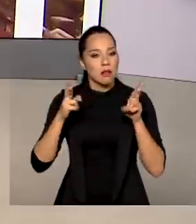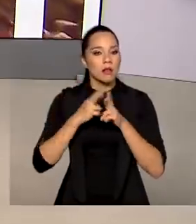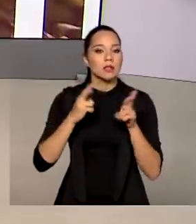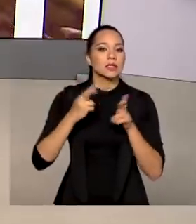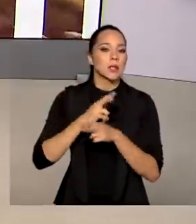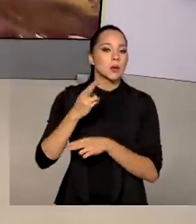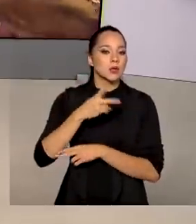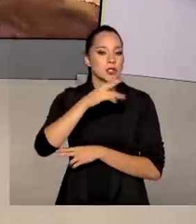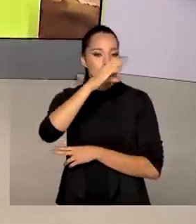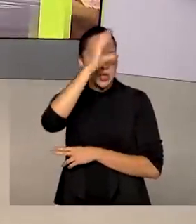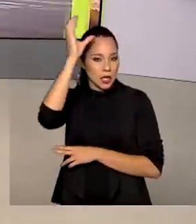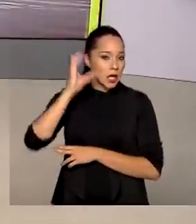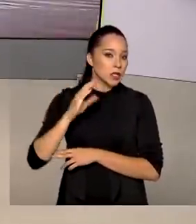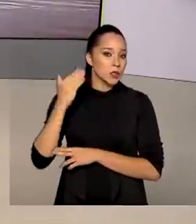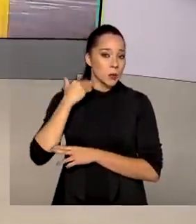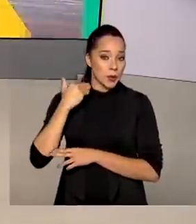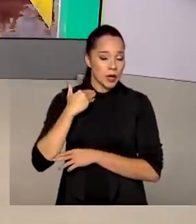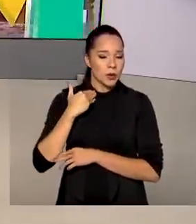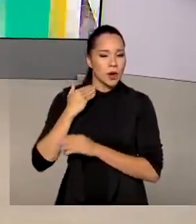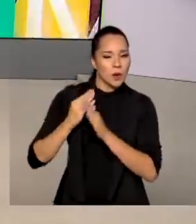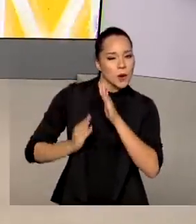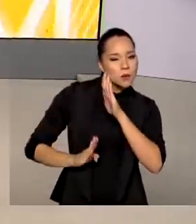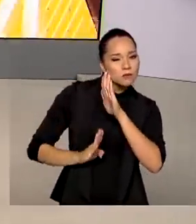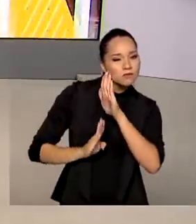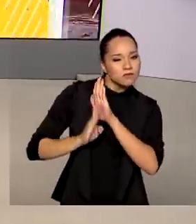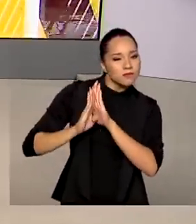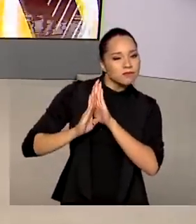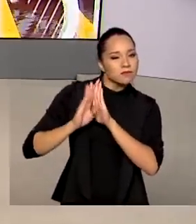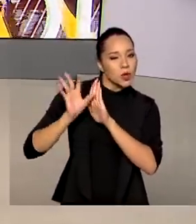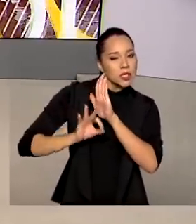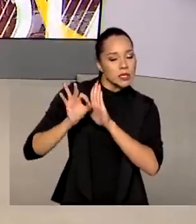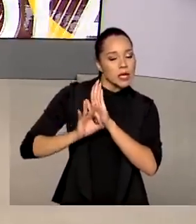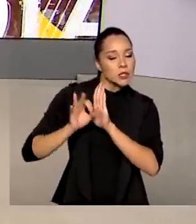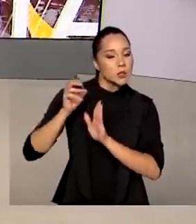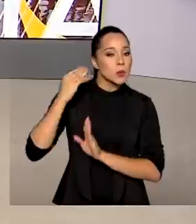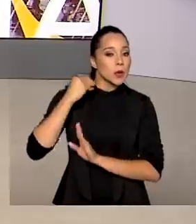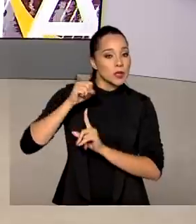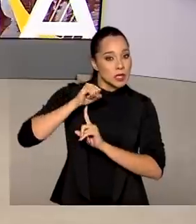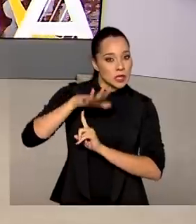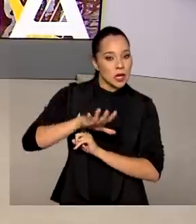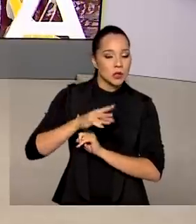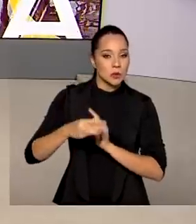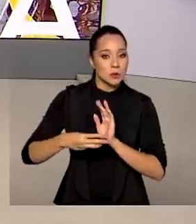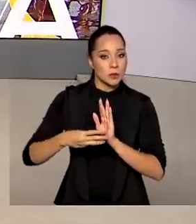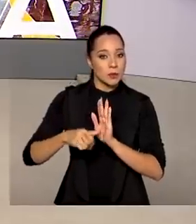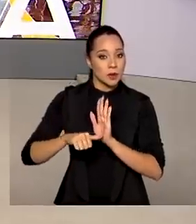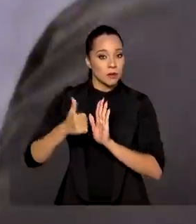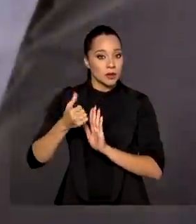clientes. É o que mostra o ranking do Banco Central referente ao primeiro trimestre de 2021.